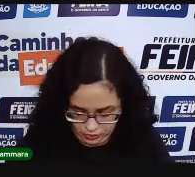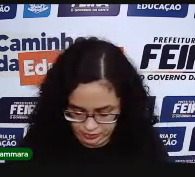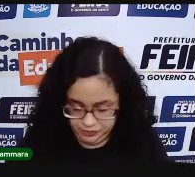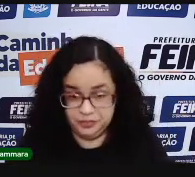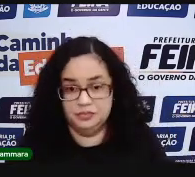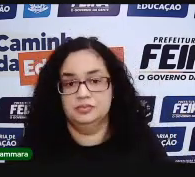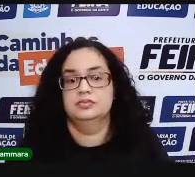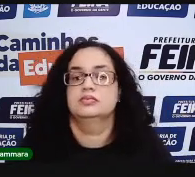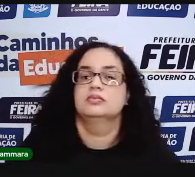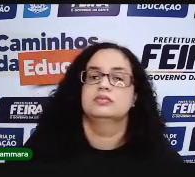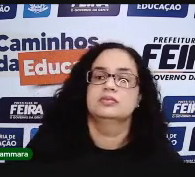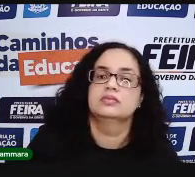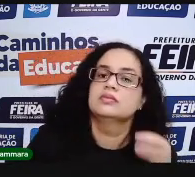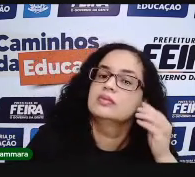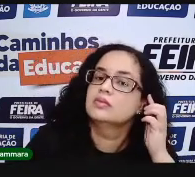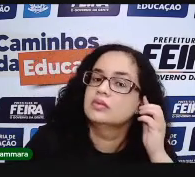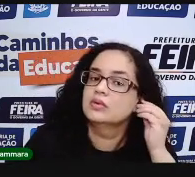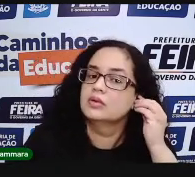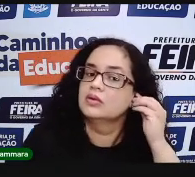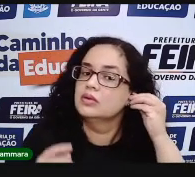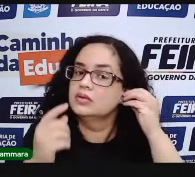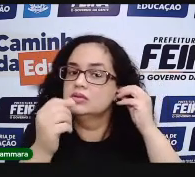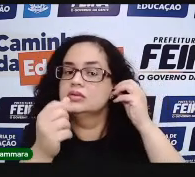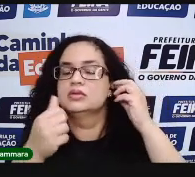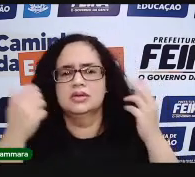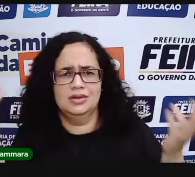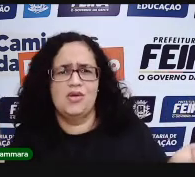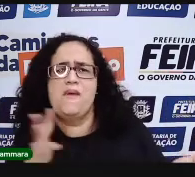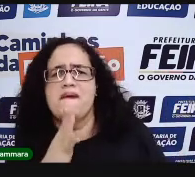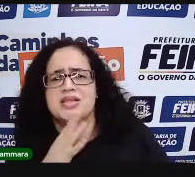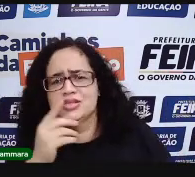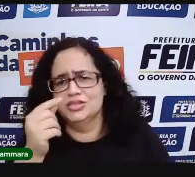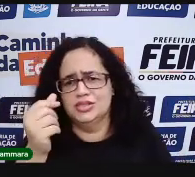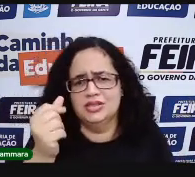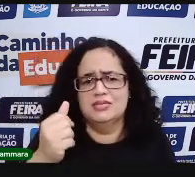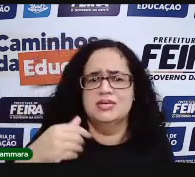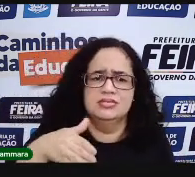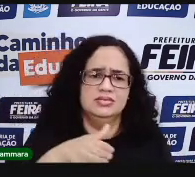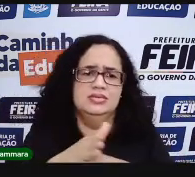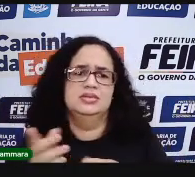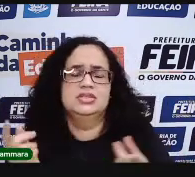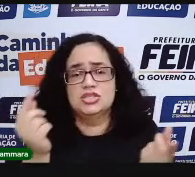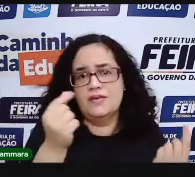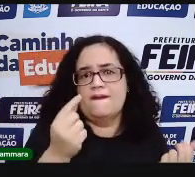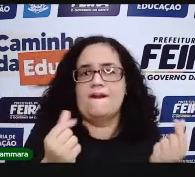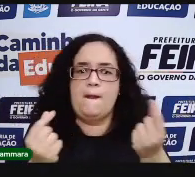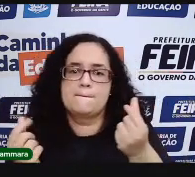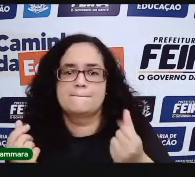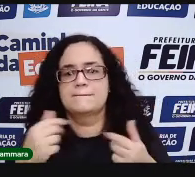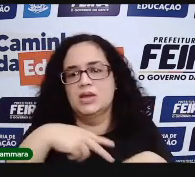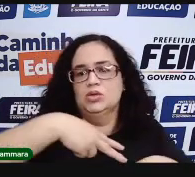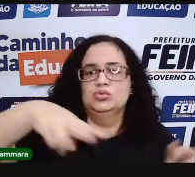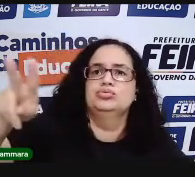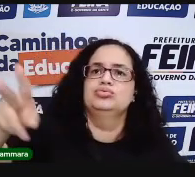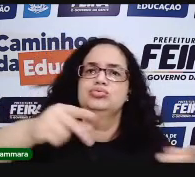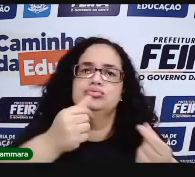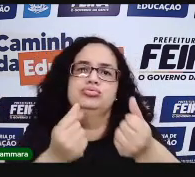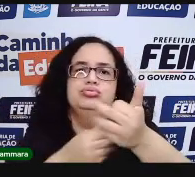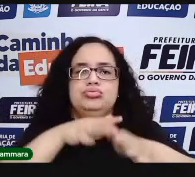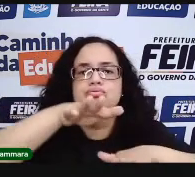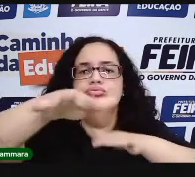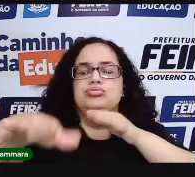trechinho dessa música. Que é de Paulinho da Viola. Que diz que dinheiro na mão é vendaval. Quem é que nunca ouviu essa música? Dinheiro na mão é